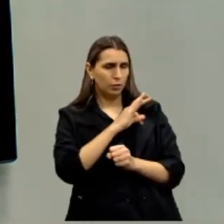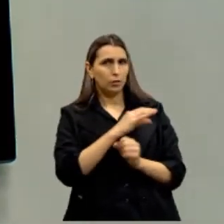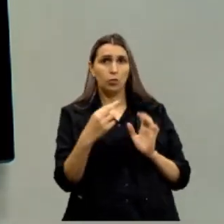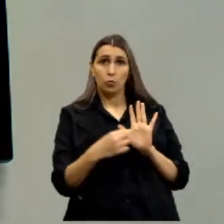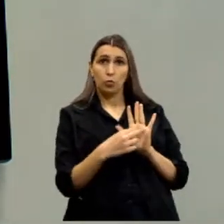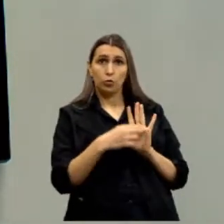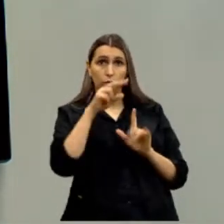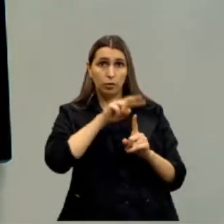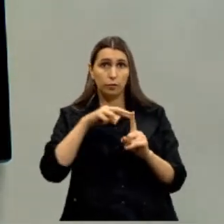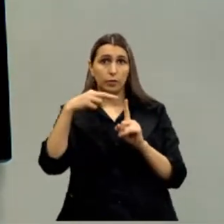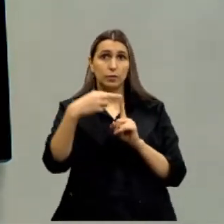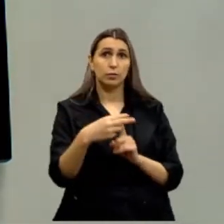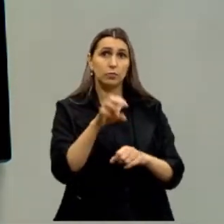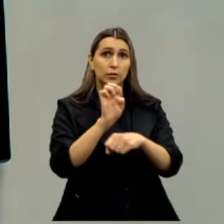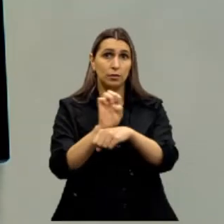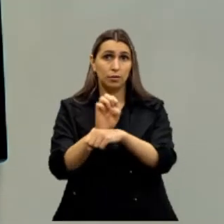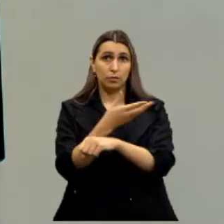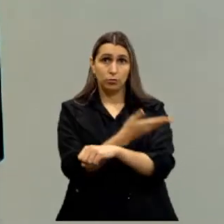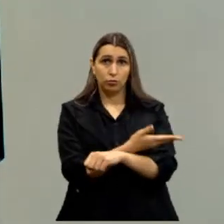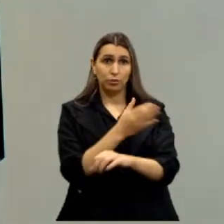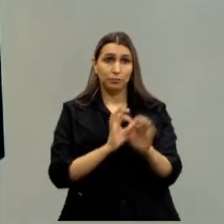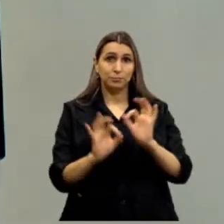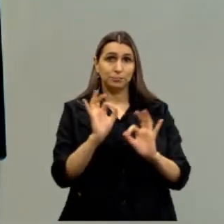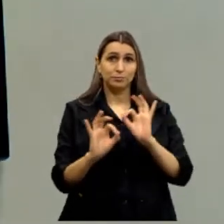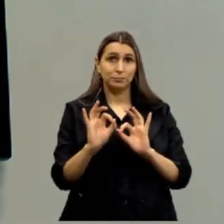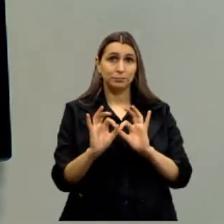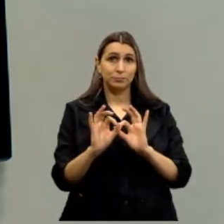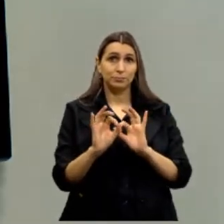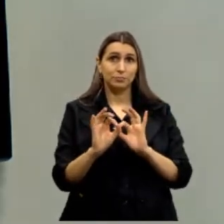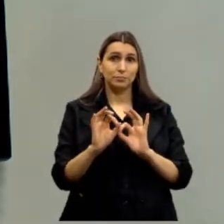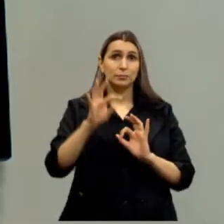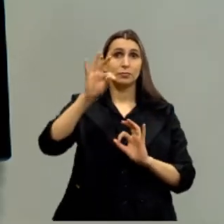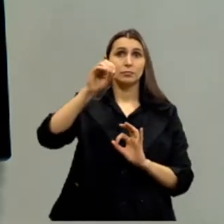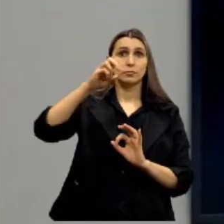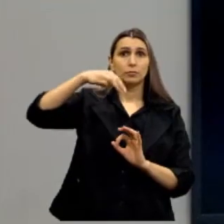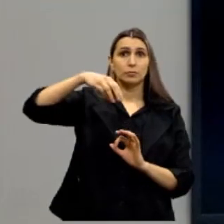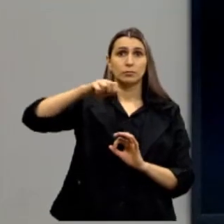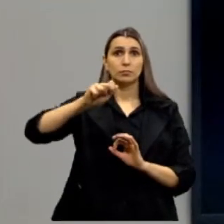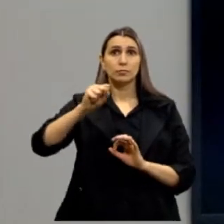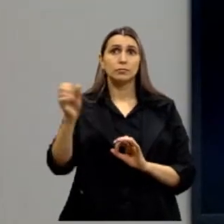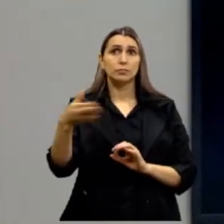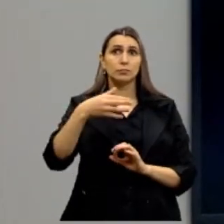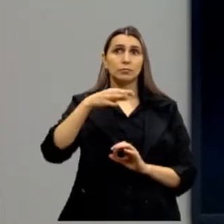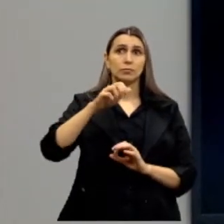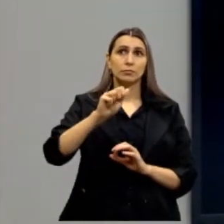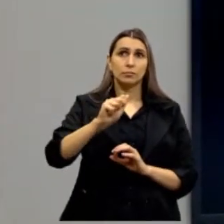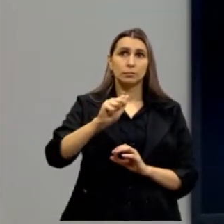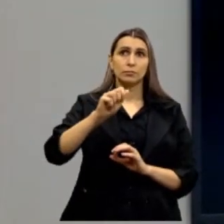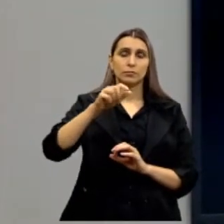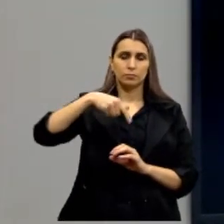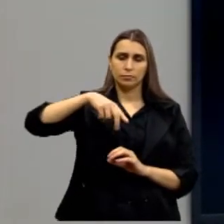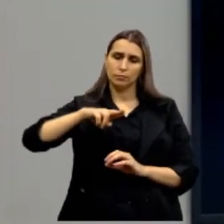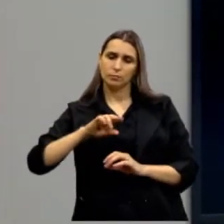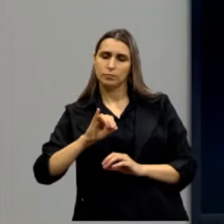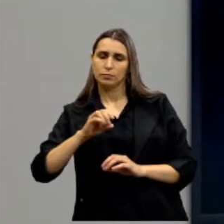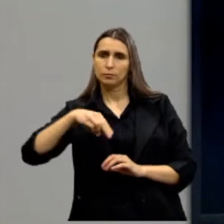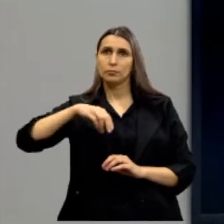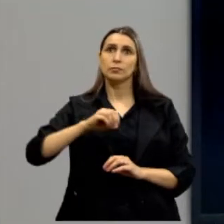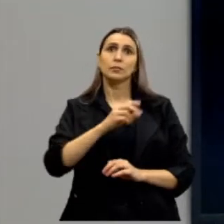a sua visão de Estado. Tomás de Aquino, também já conhecemos, ele é um aristotélico,